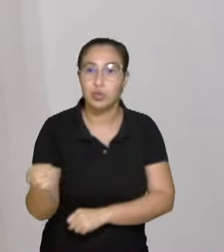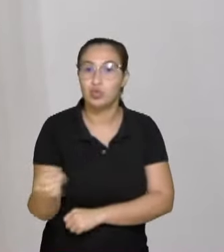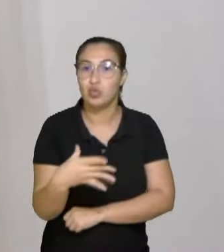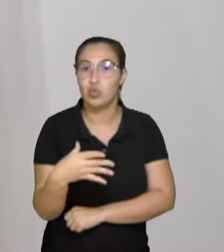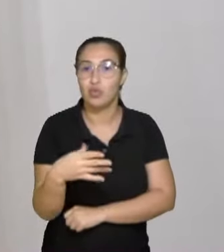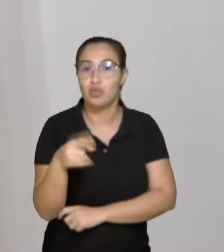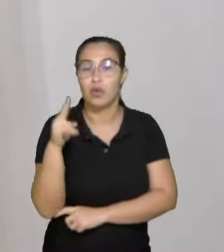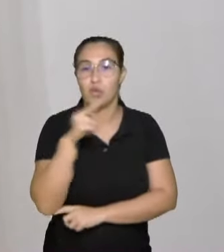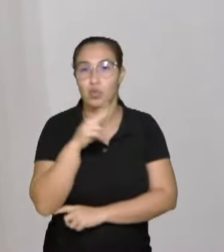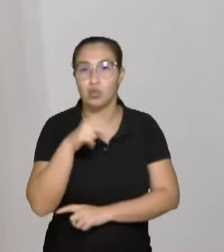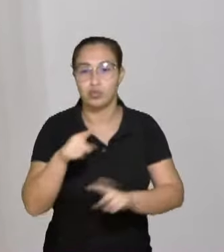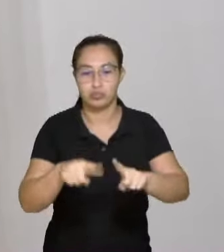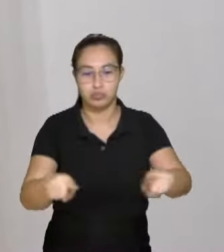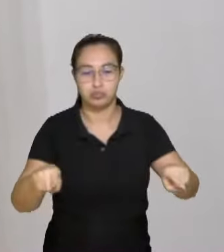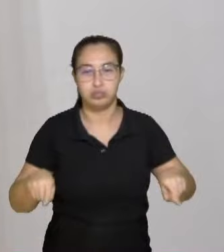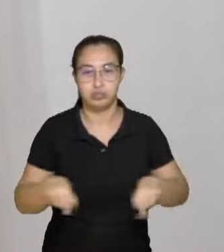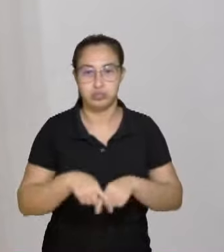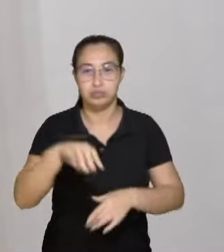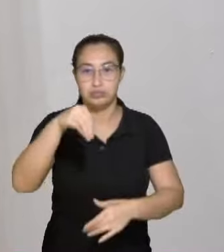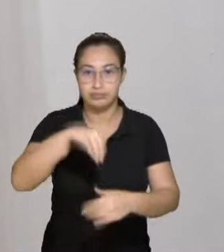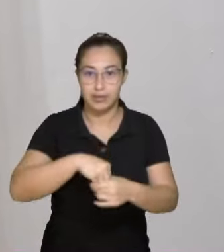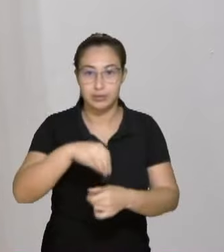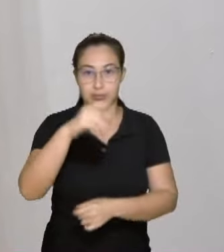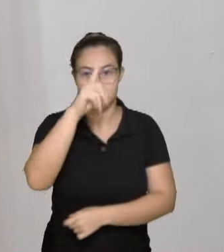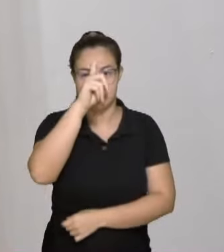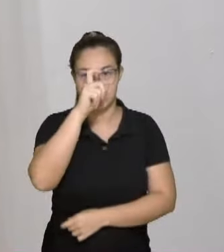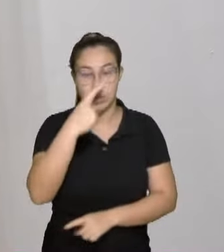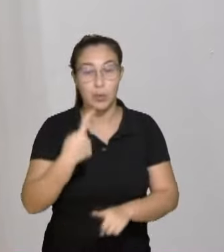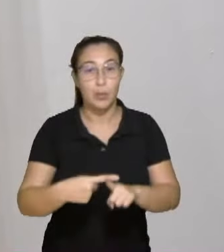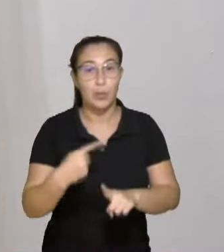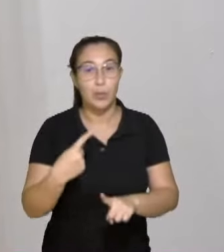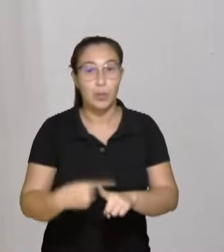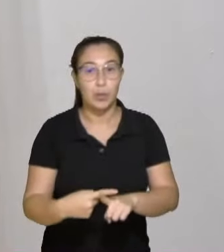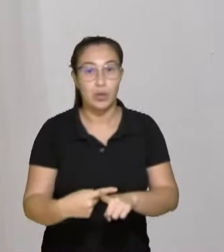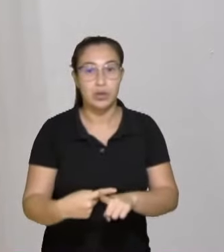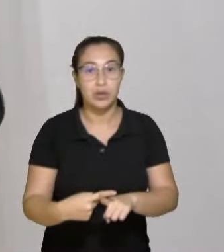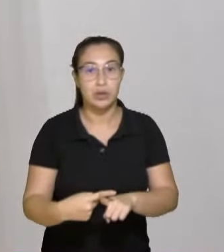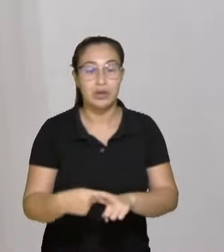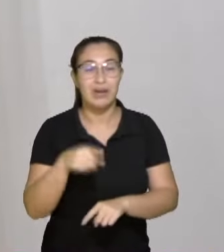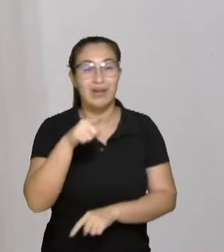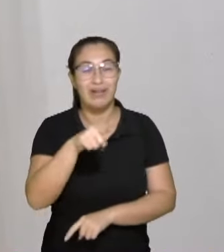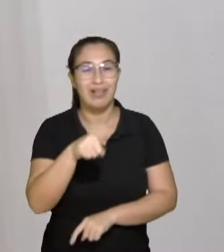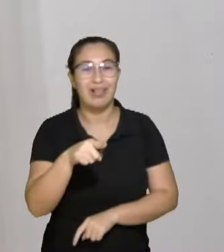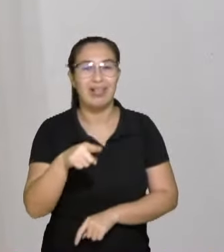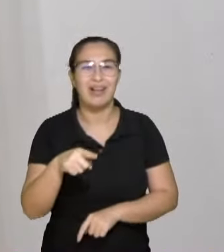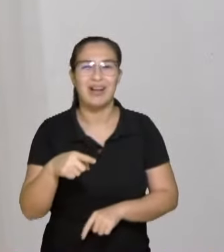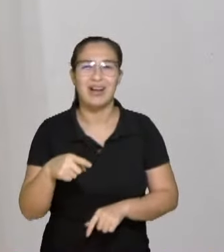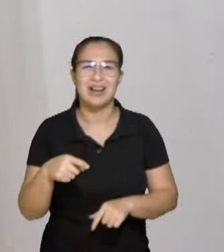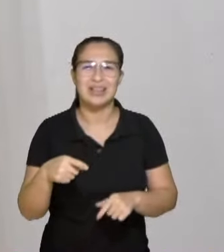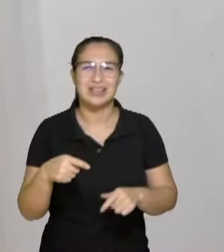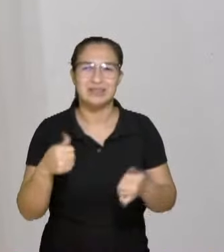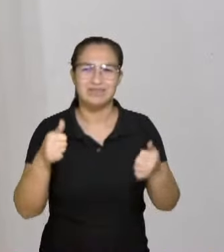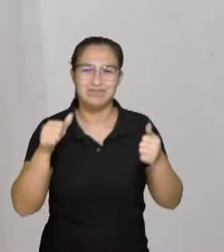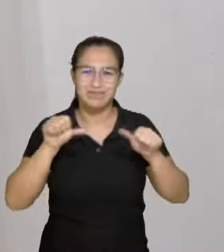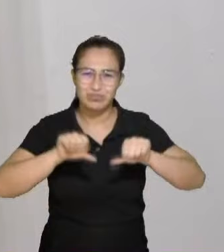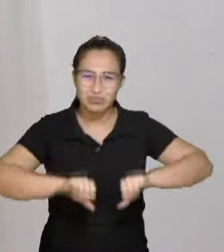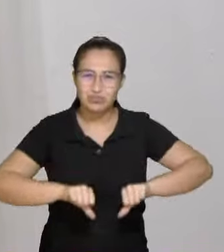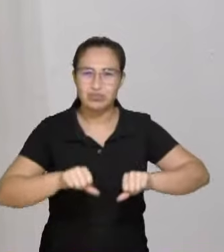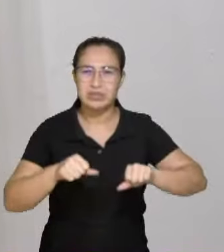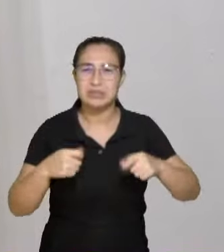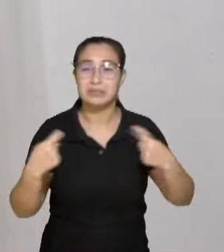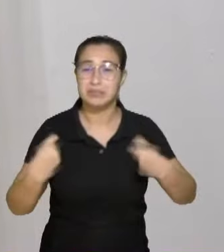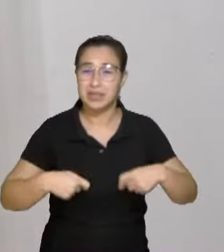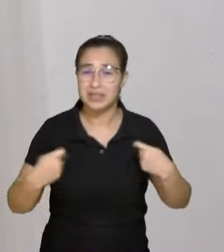nesse hospital, tendo em vista a precariedade, dificuldade de atendimento e a demanda